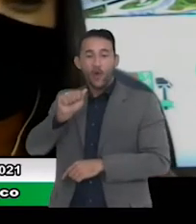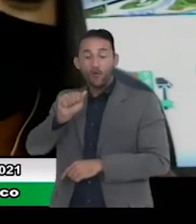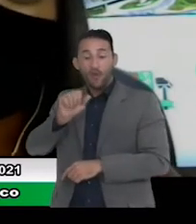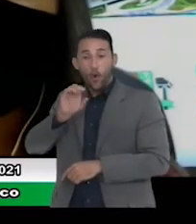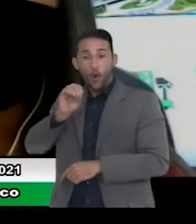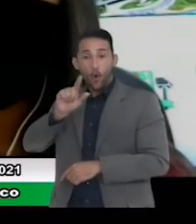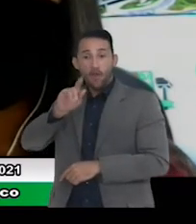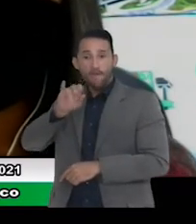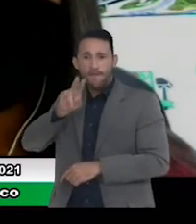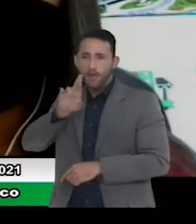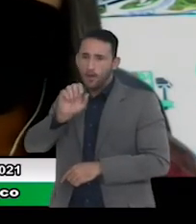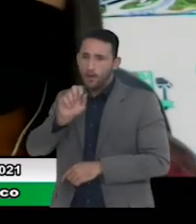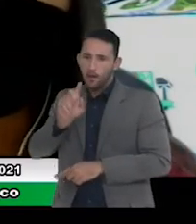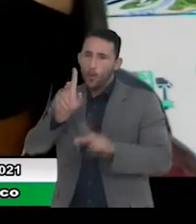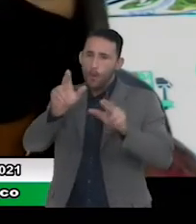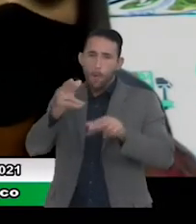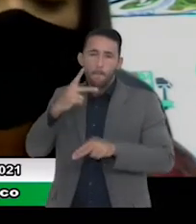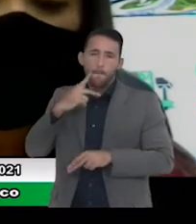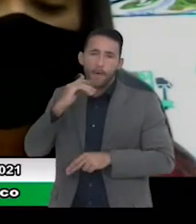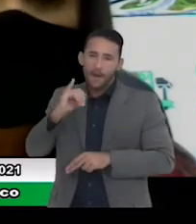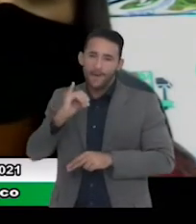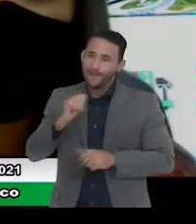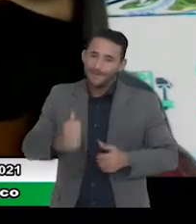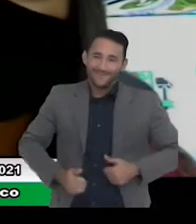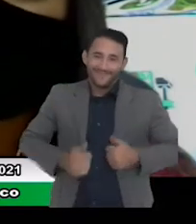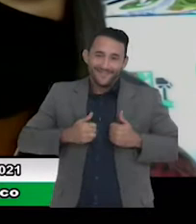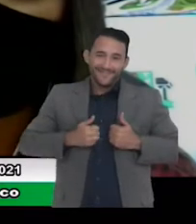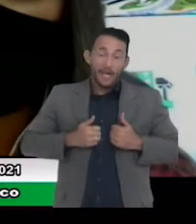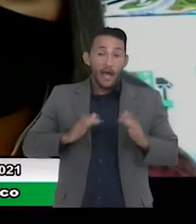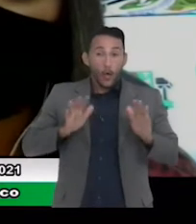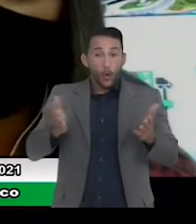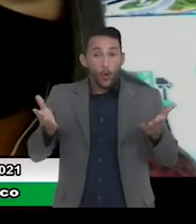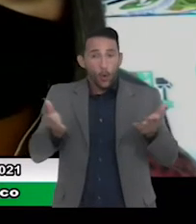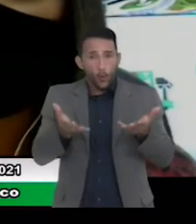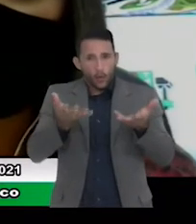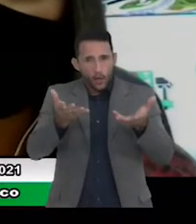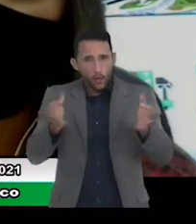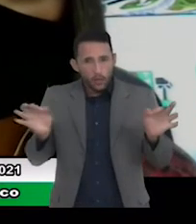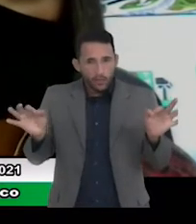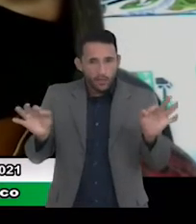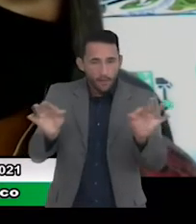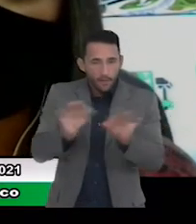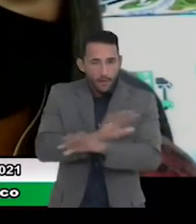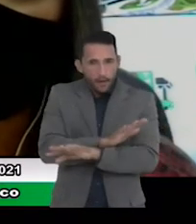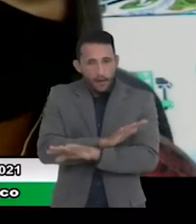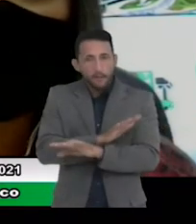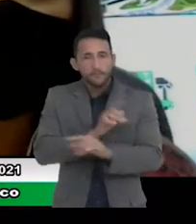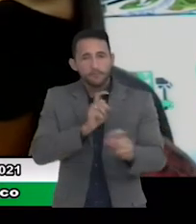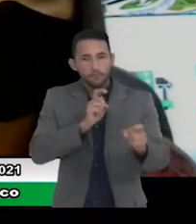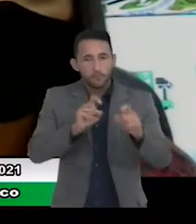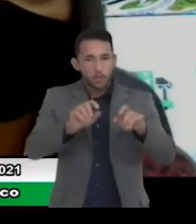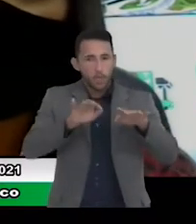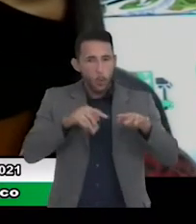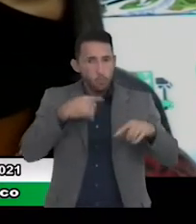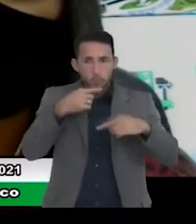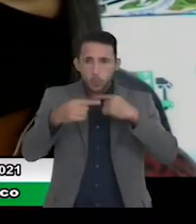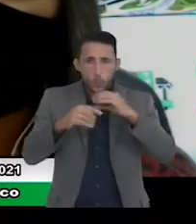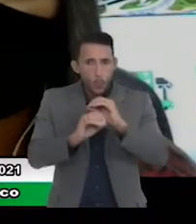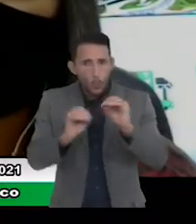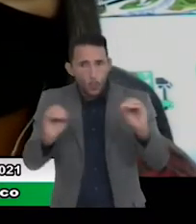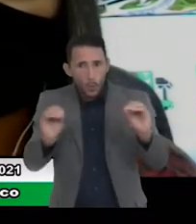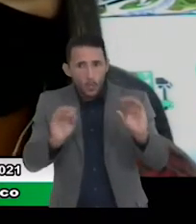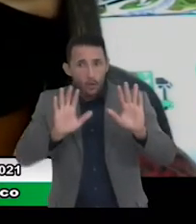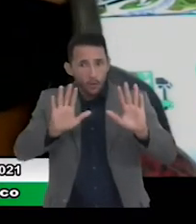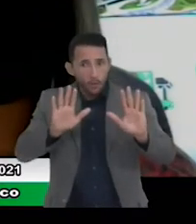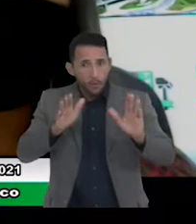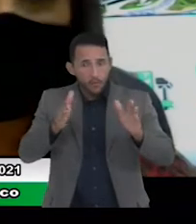orgulho né bom eu gostaria de encerrar então as atividades eu acredito que ninguém mais queira falar tem mais alguém Ana